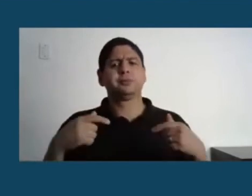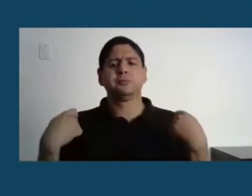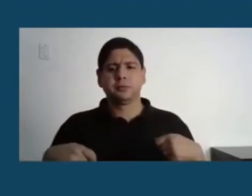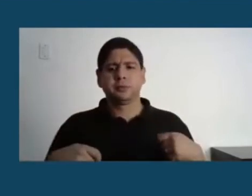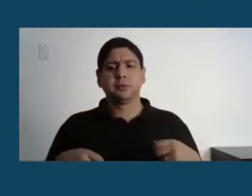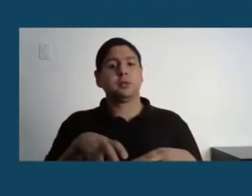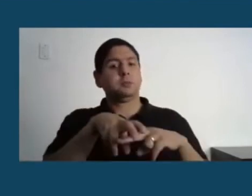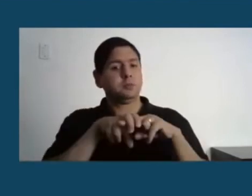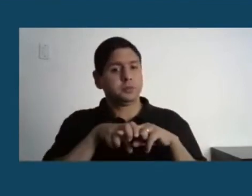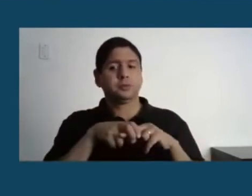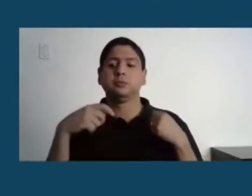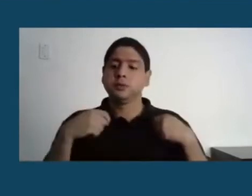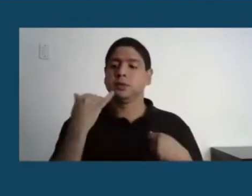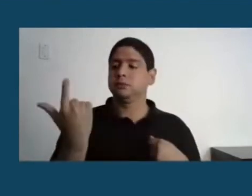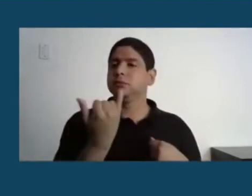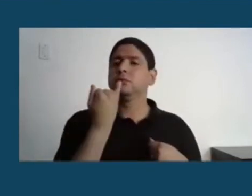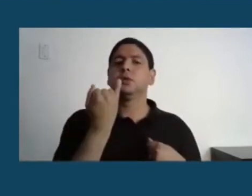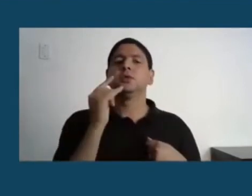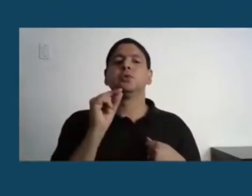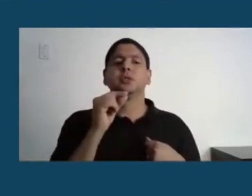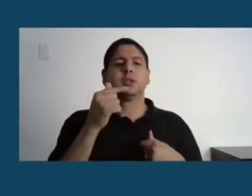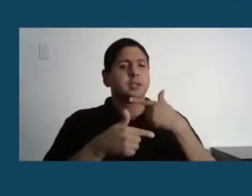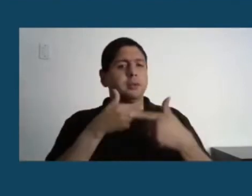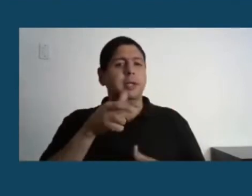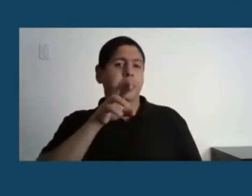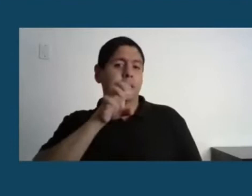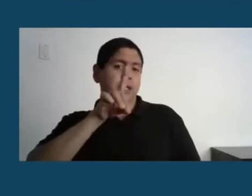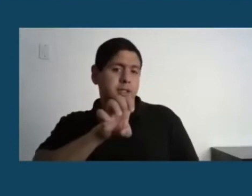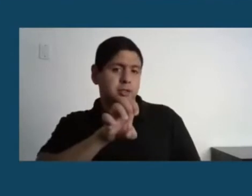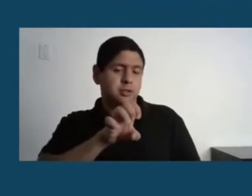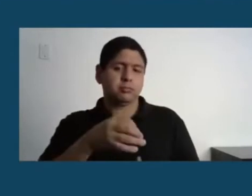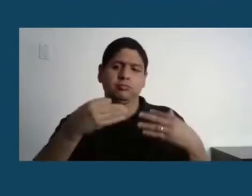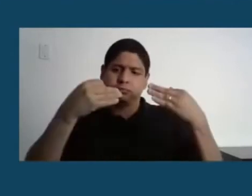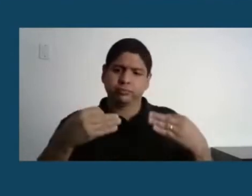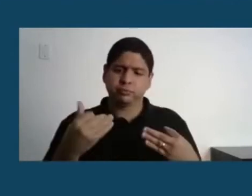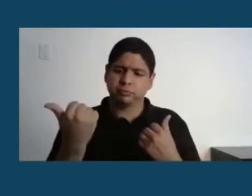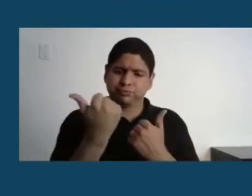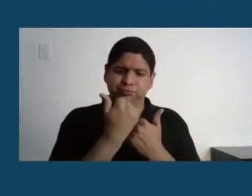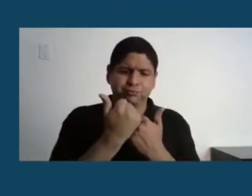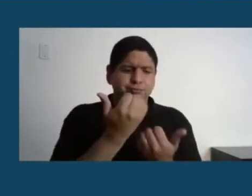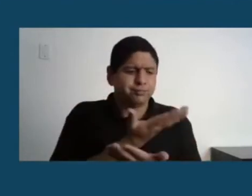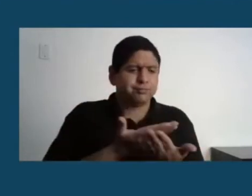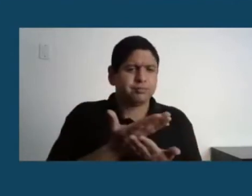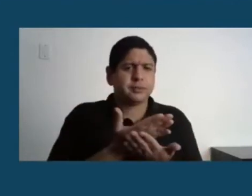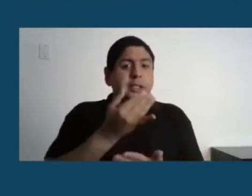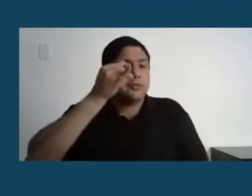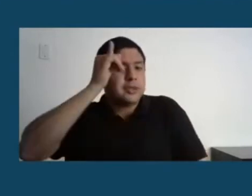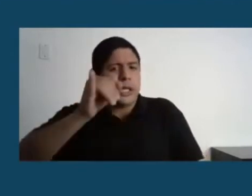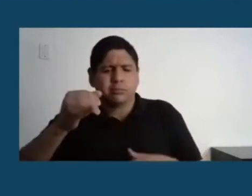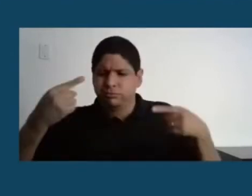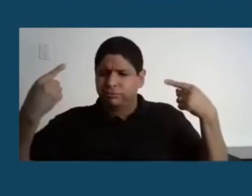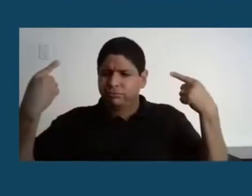precisamos trabalhar de forma mais cooperativa do que competitiva. E tenho